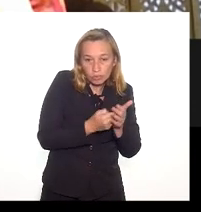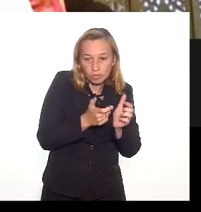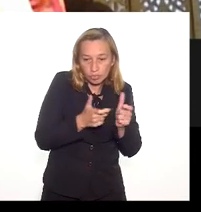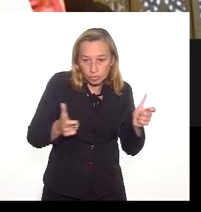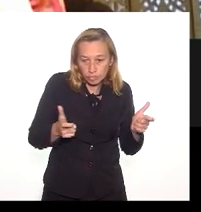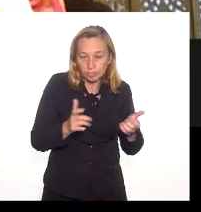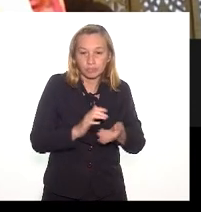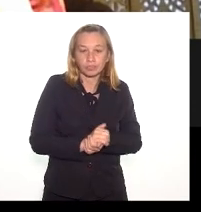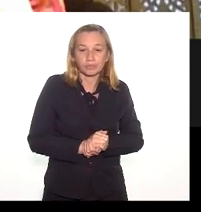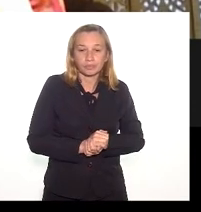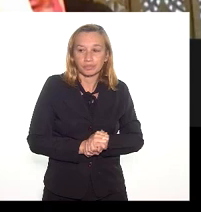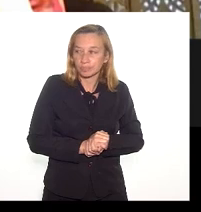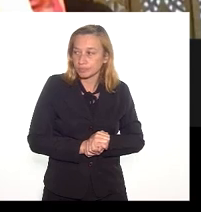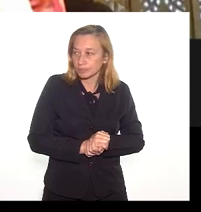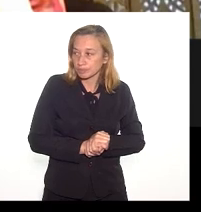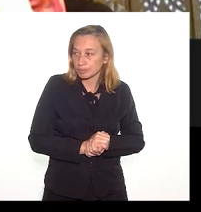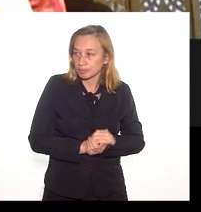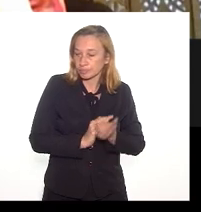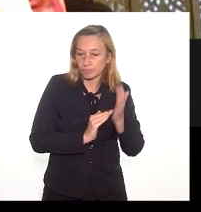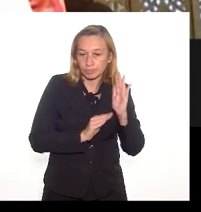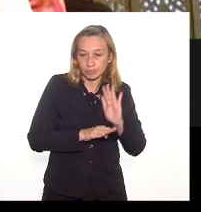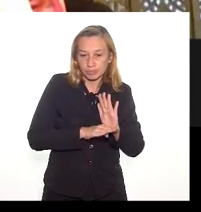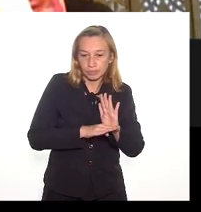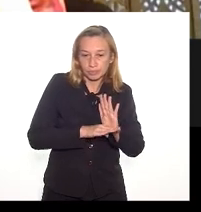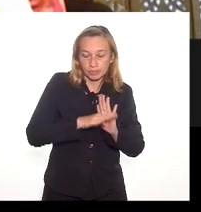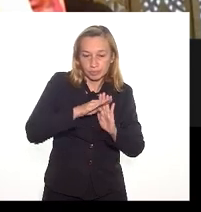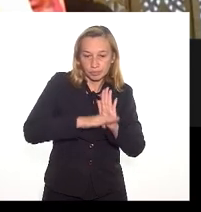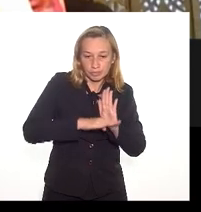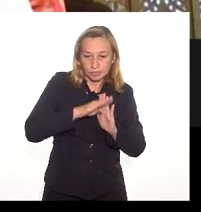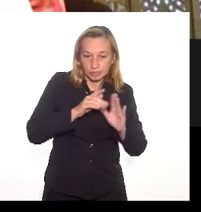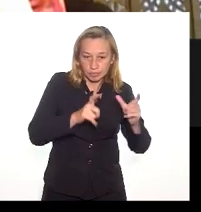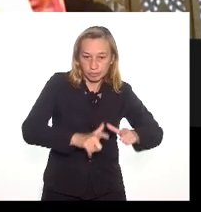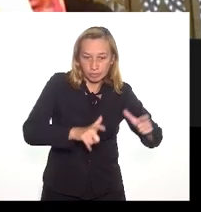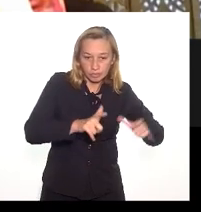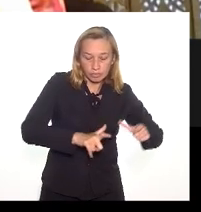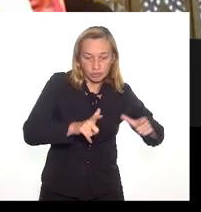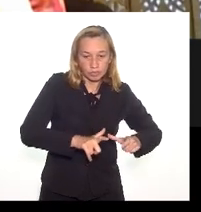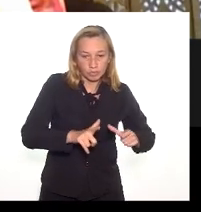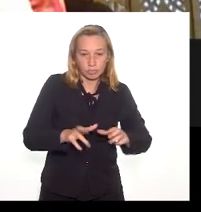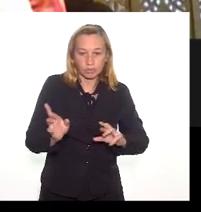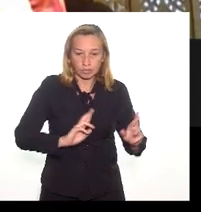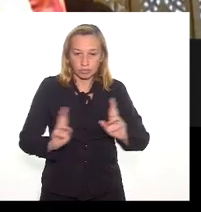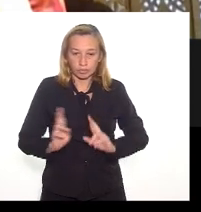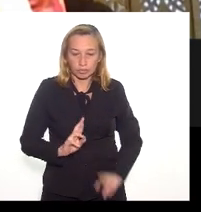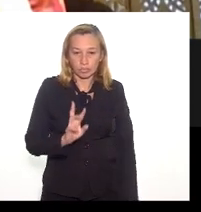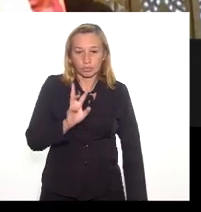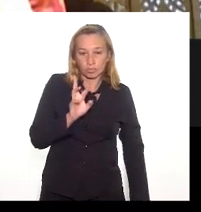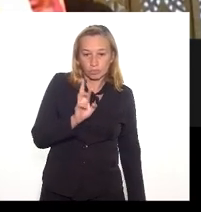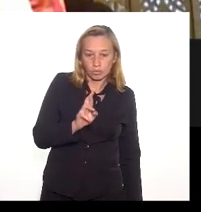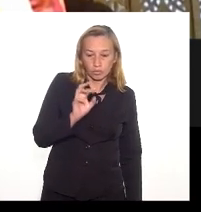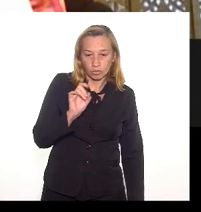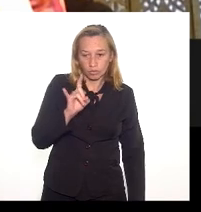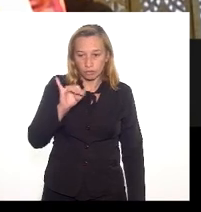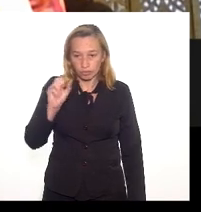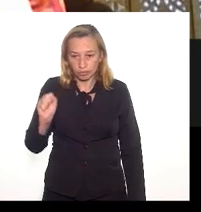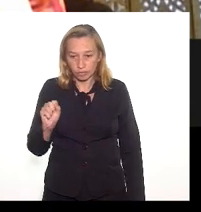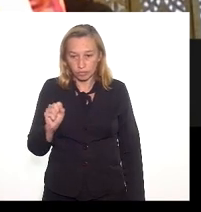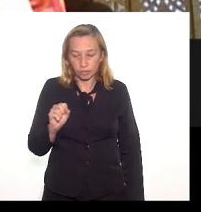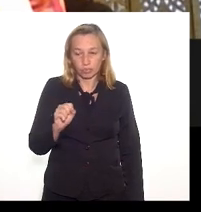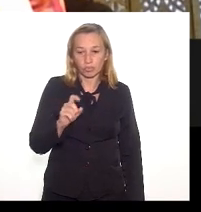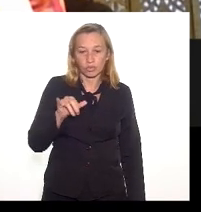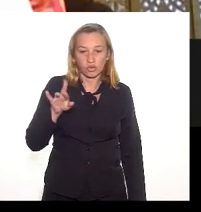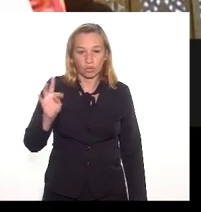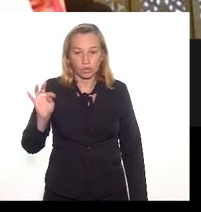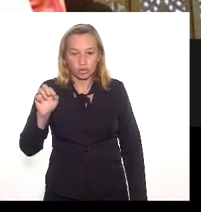também para nivelamento do grade ali, da situação ali, em relação a uma rodovia Washington Luiz, para poder evitar